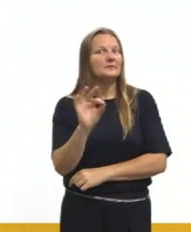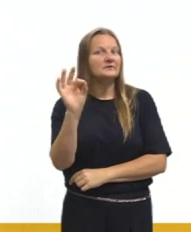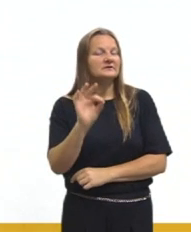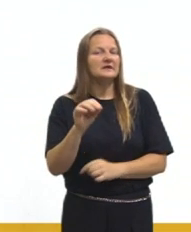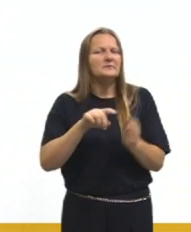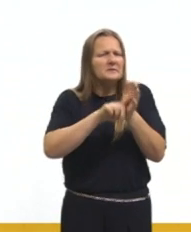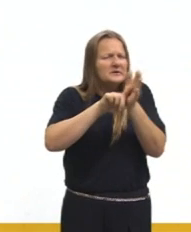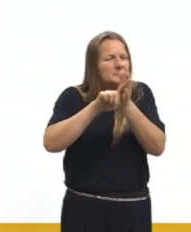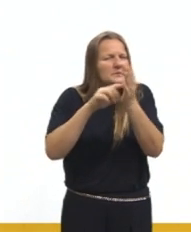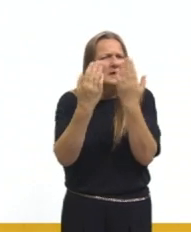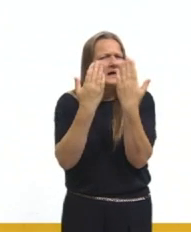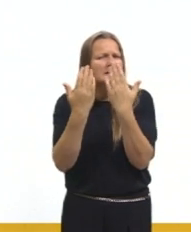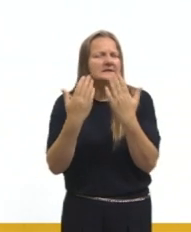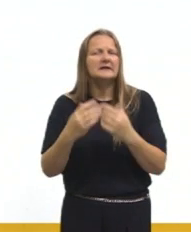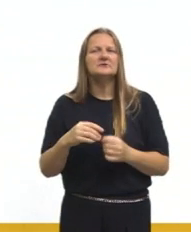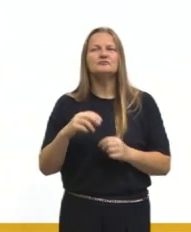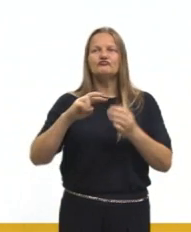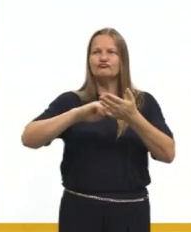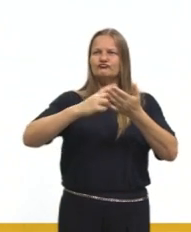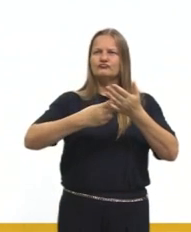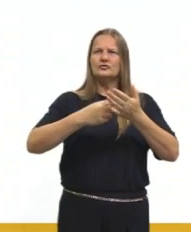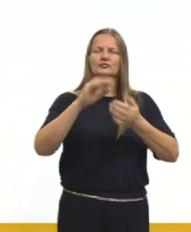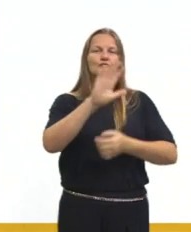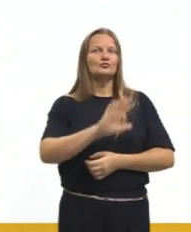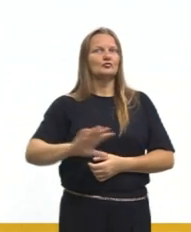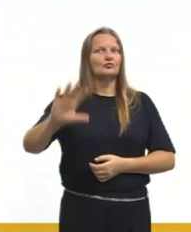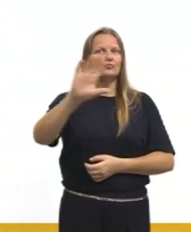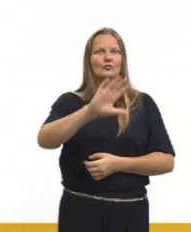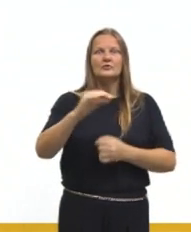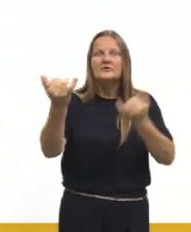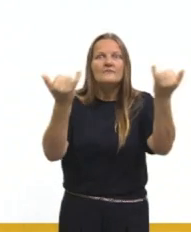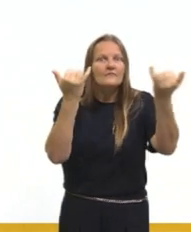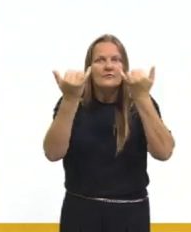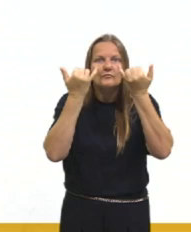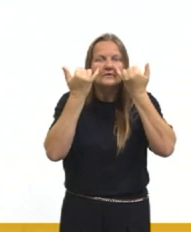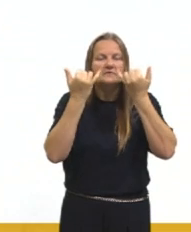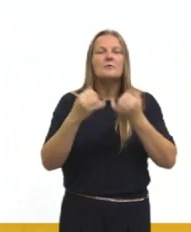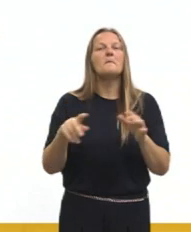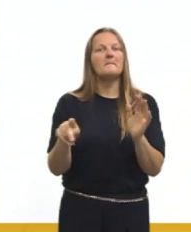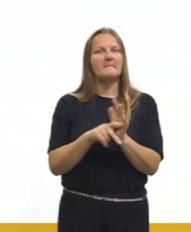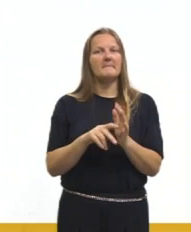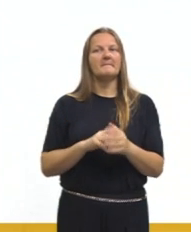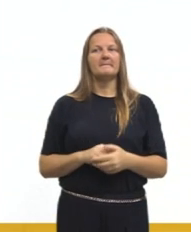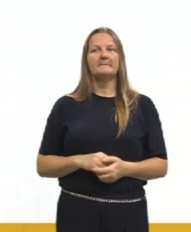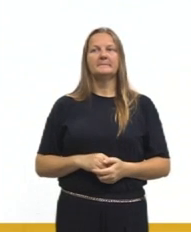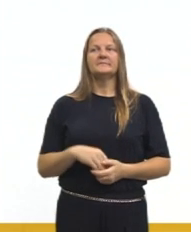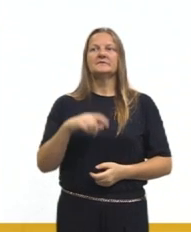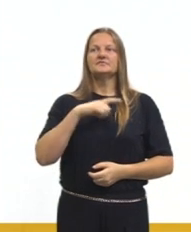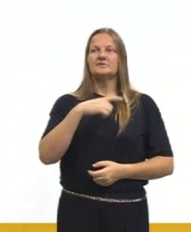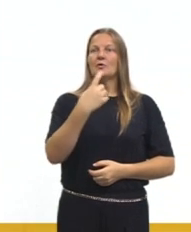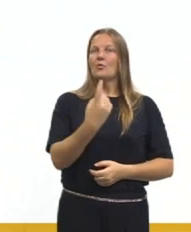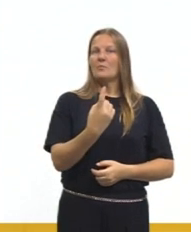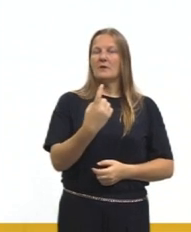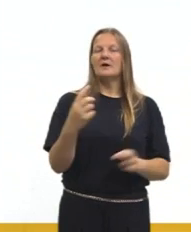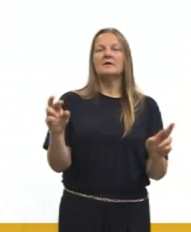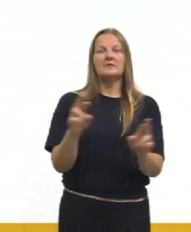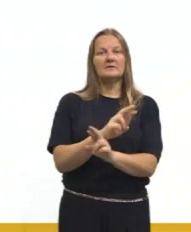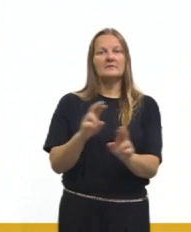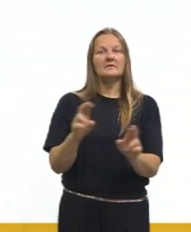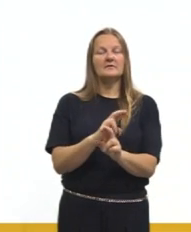análise e interpretação de todas as informações. E nós tínhamos também uma questão envolvendo